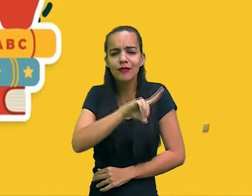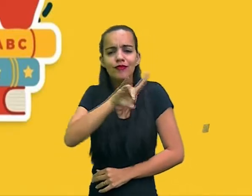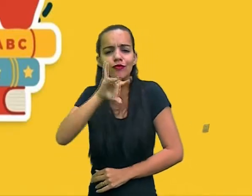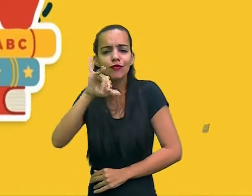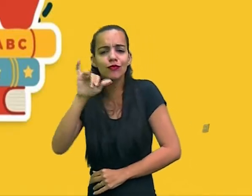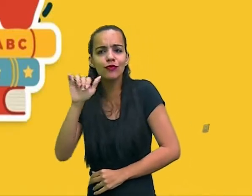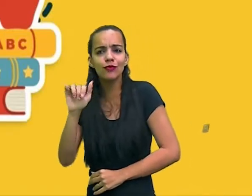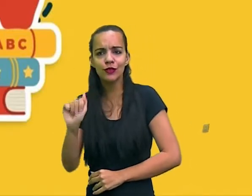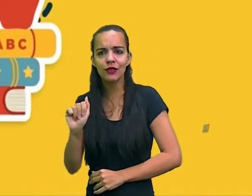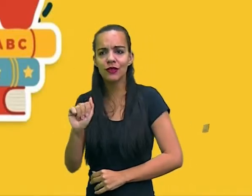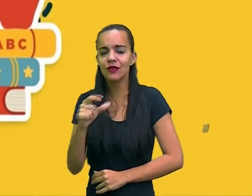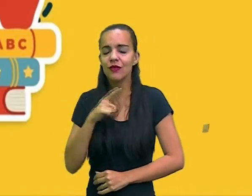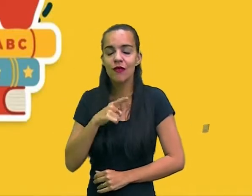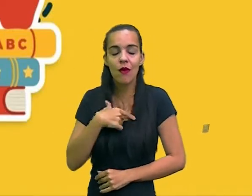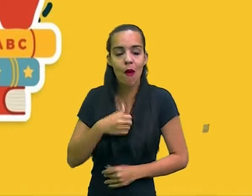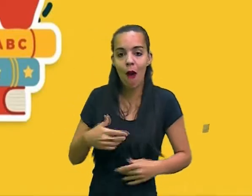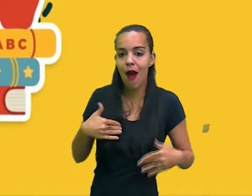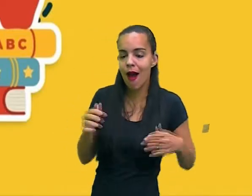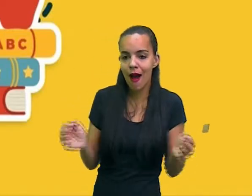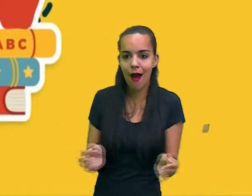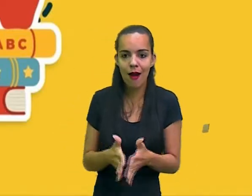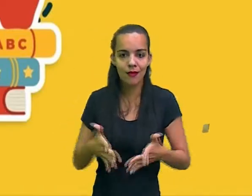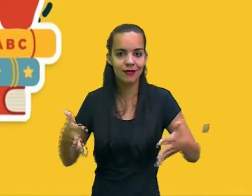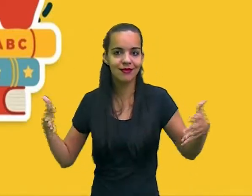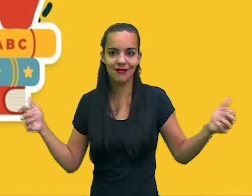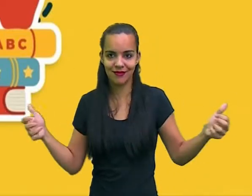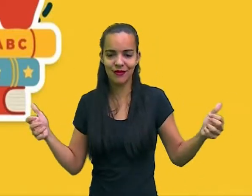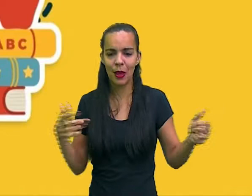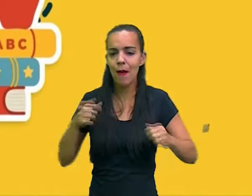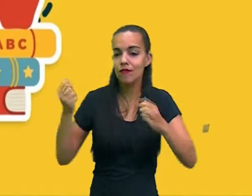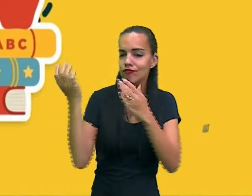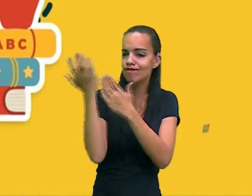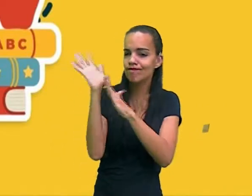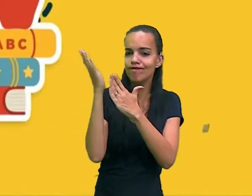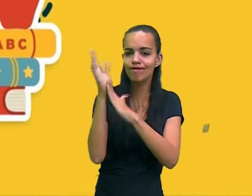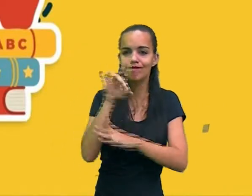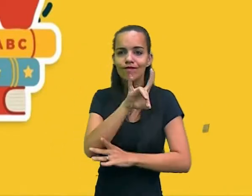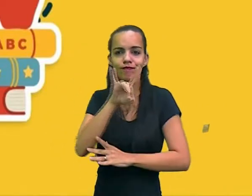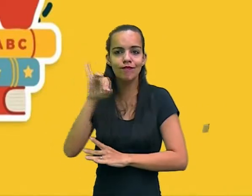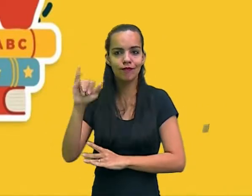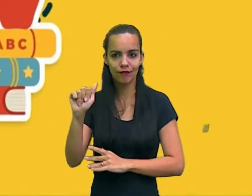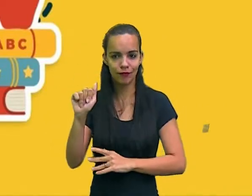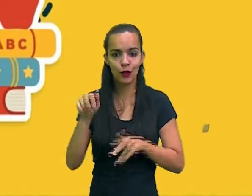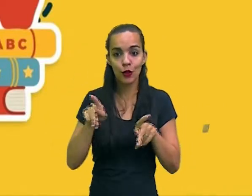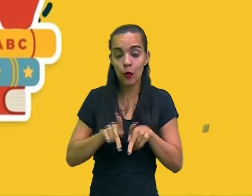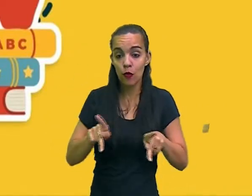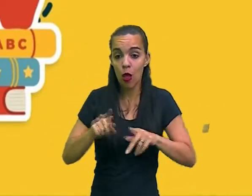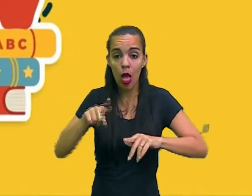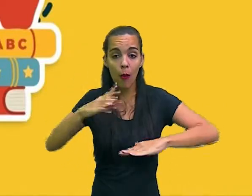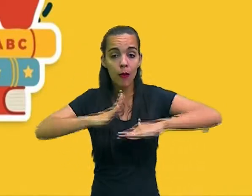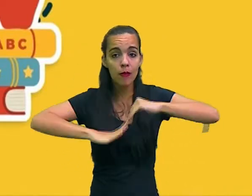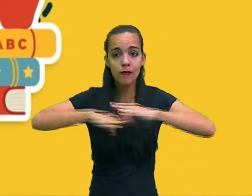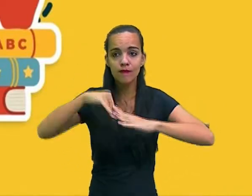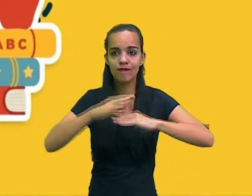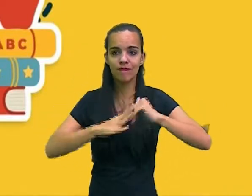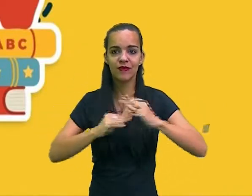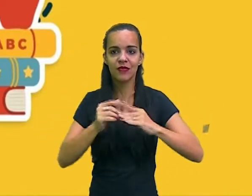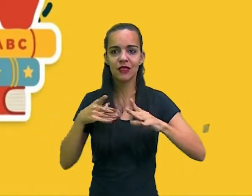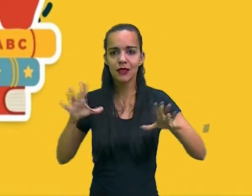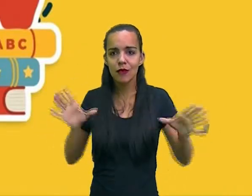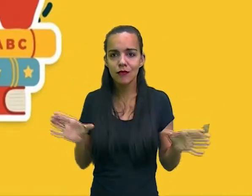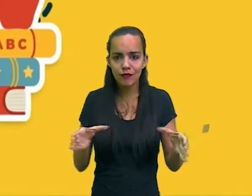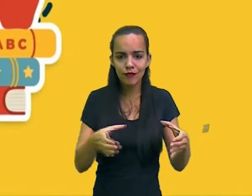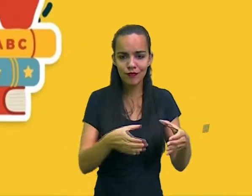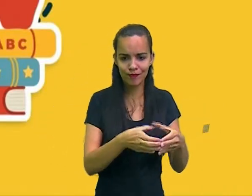incrível, porque para comemorar o dia do professor, a profissão que forma